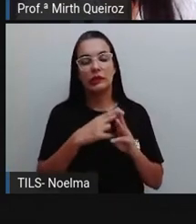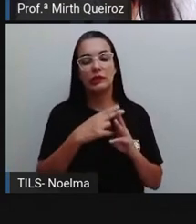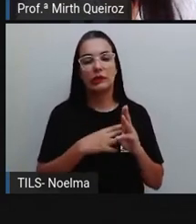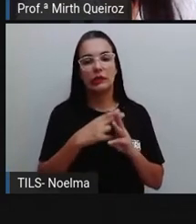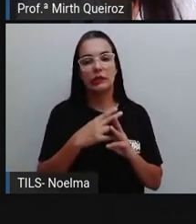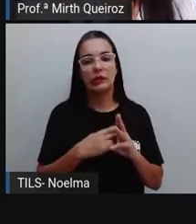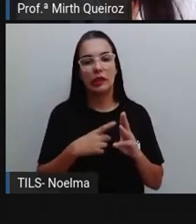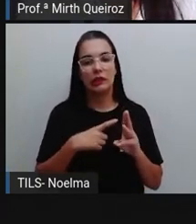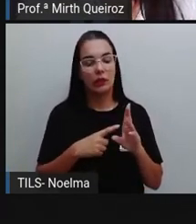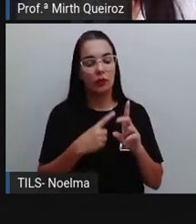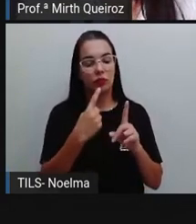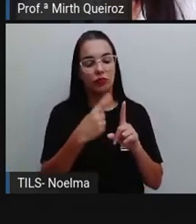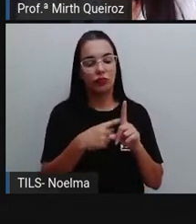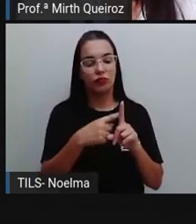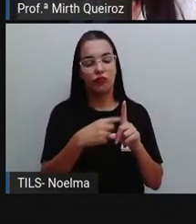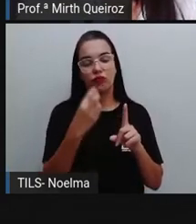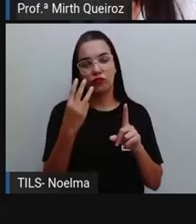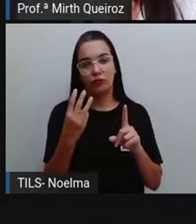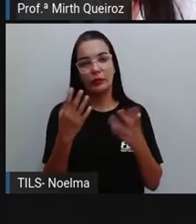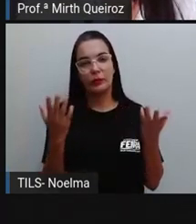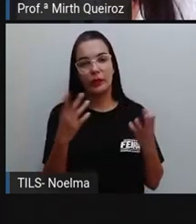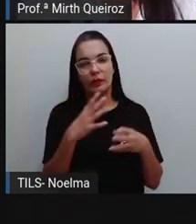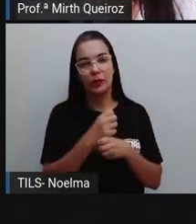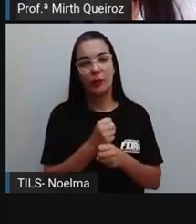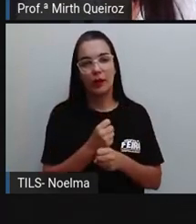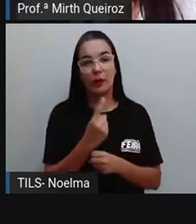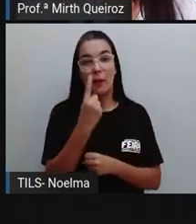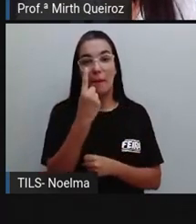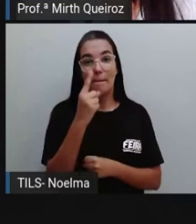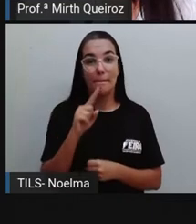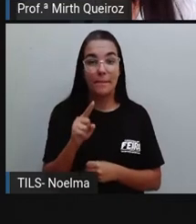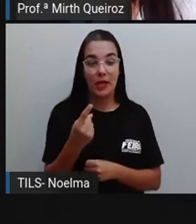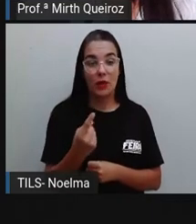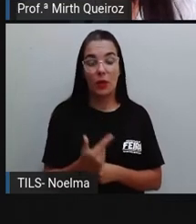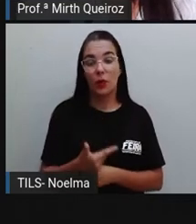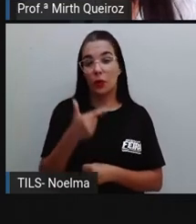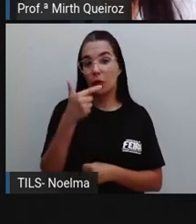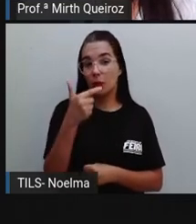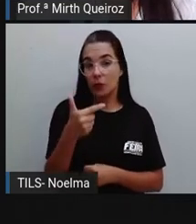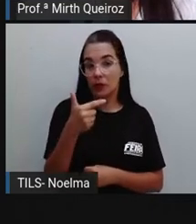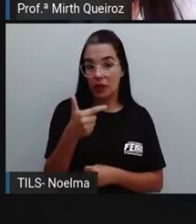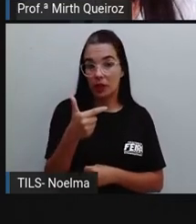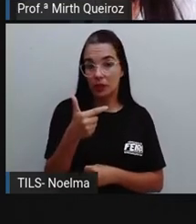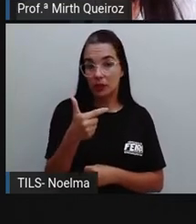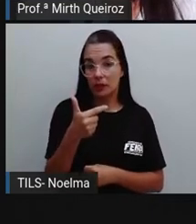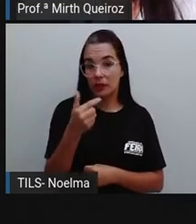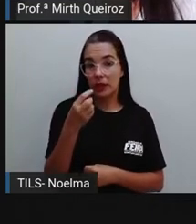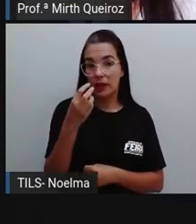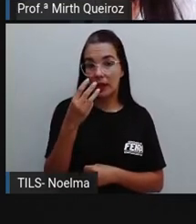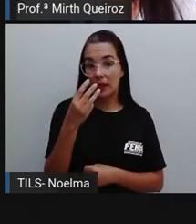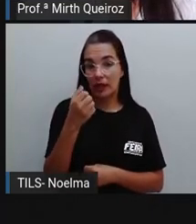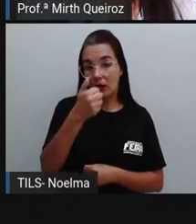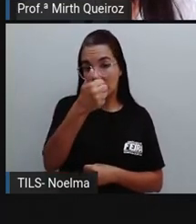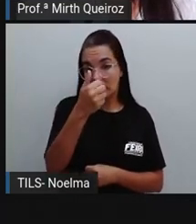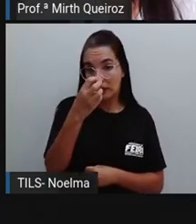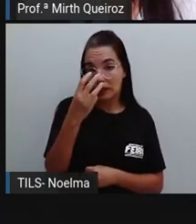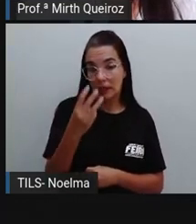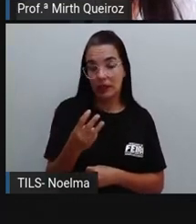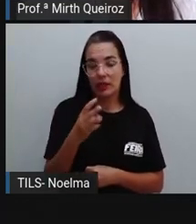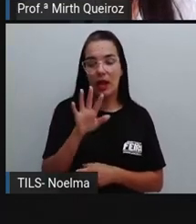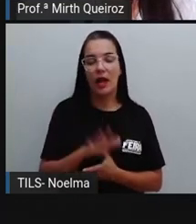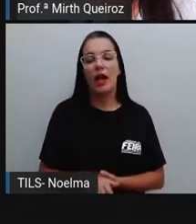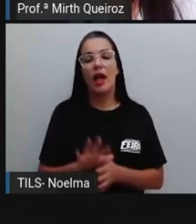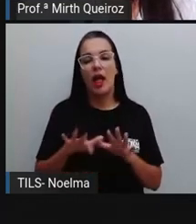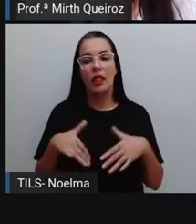e três unidades. Mil, duzentos e treze. Porque dez mais